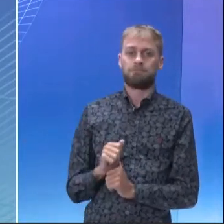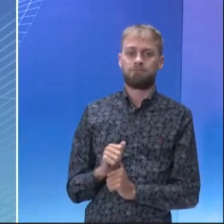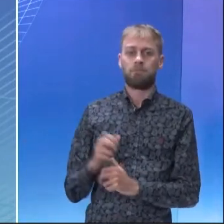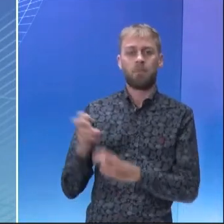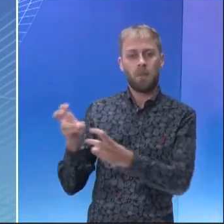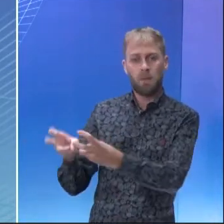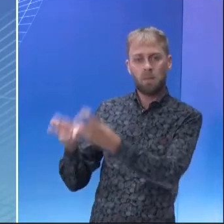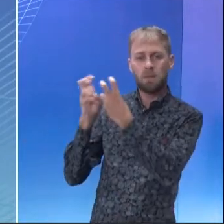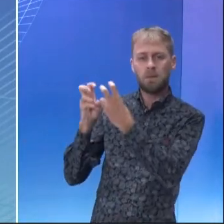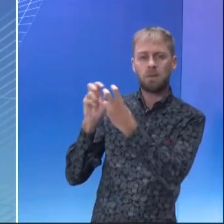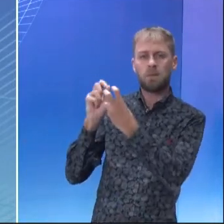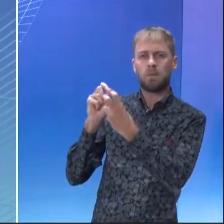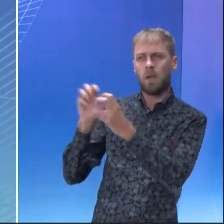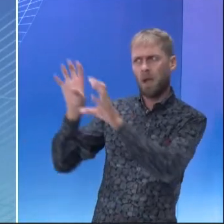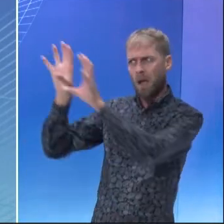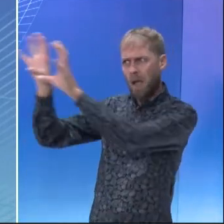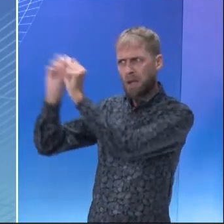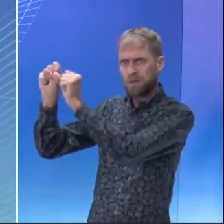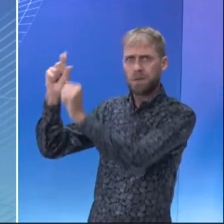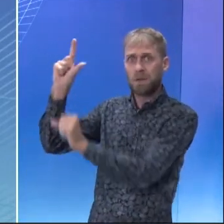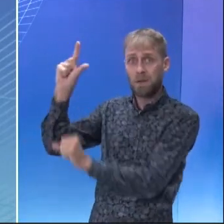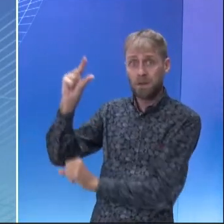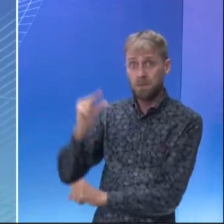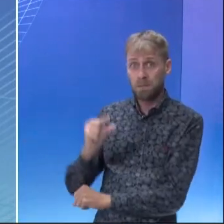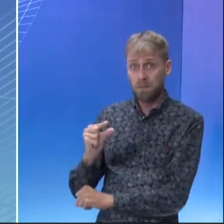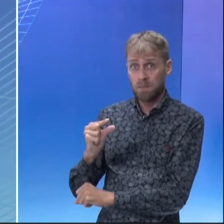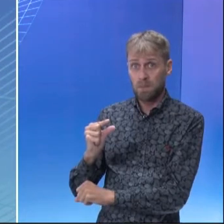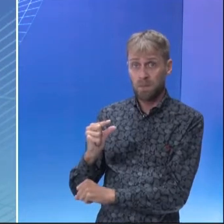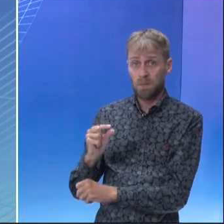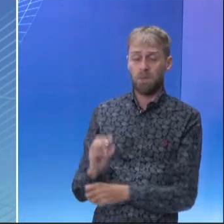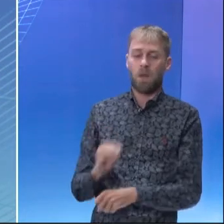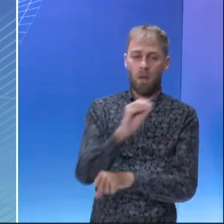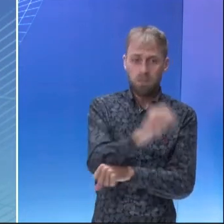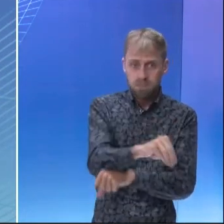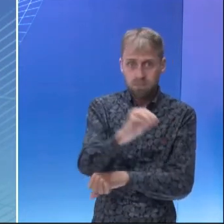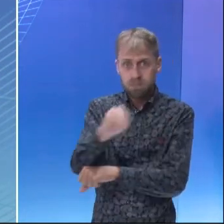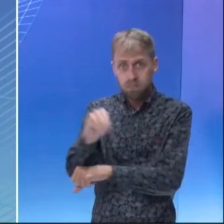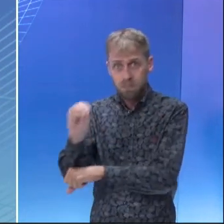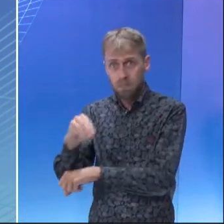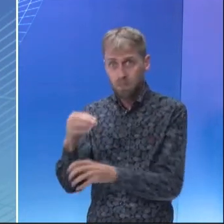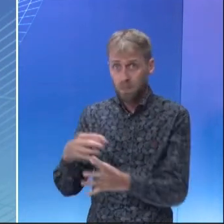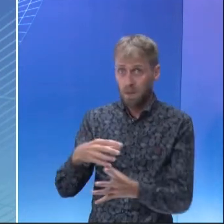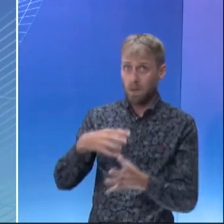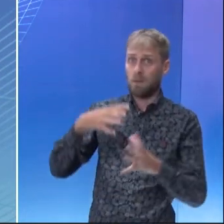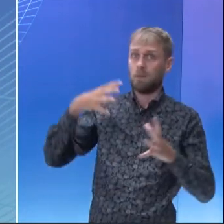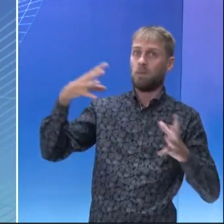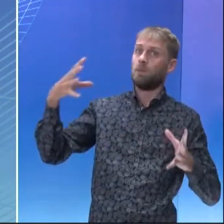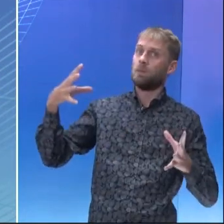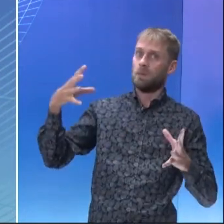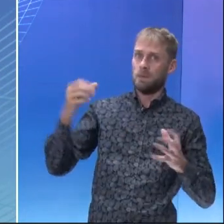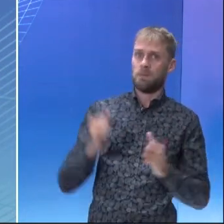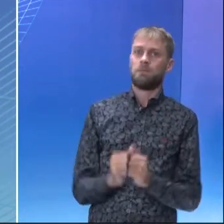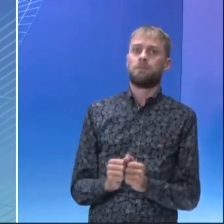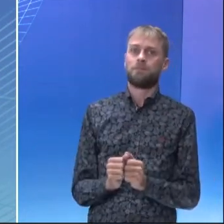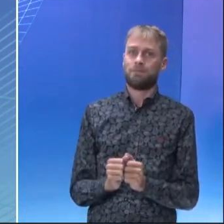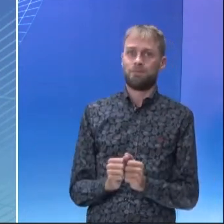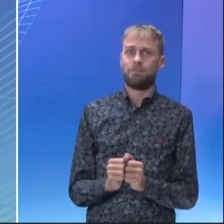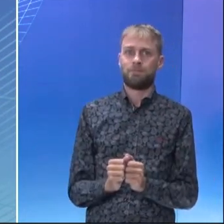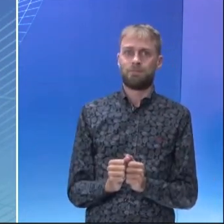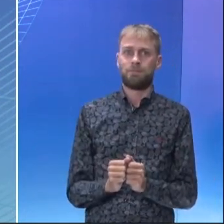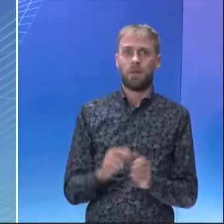o extrativismo diminuiu, enquanto o reflorestamento ou silvicultura teve uma alta.